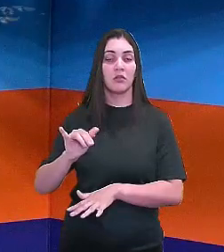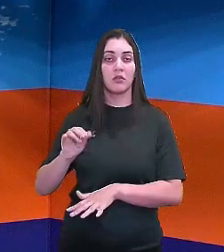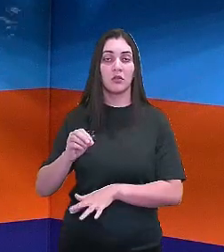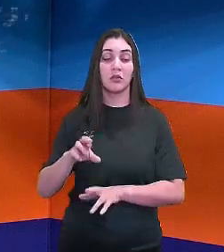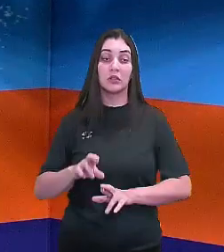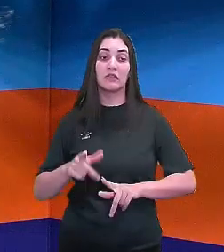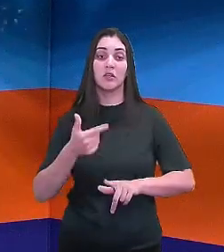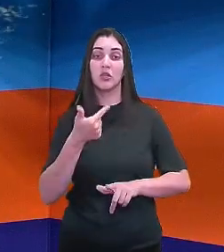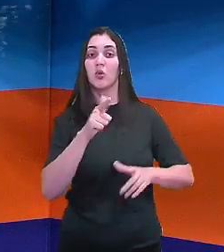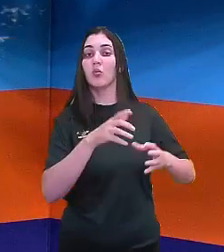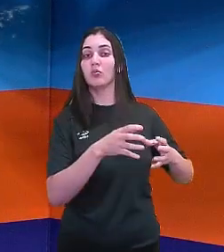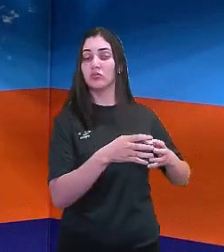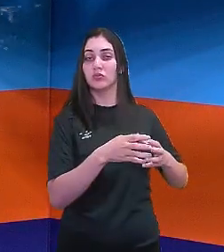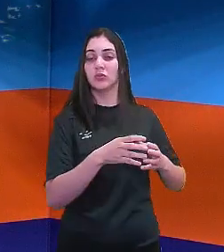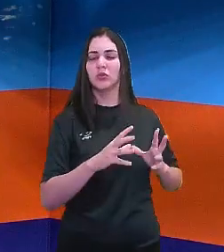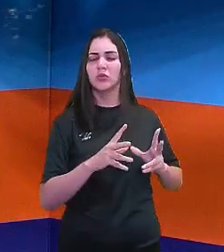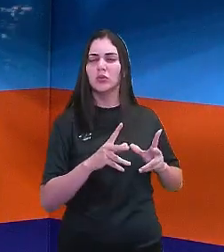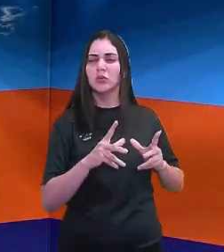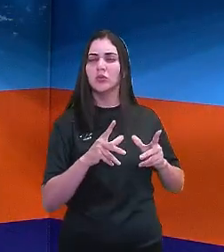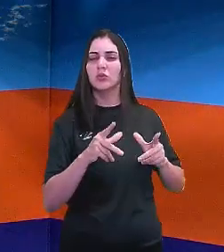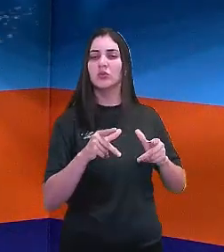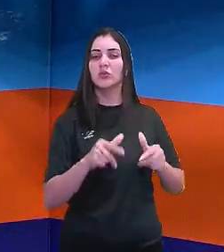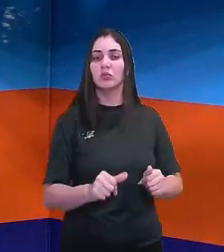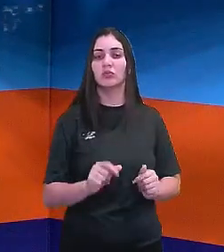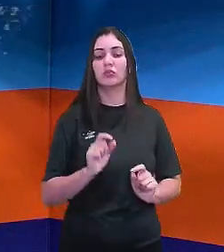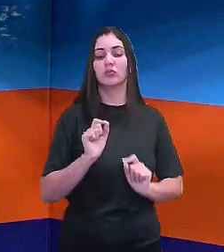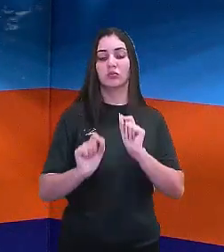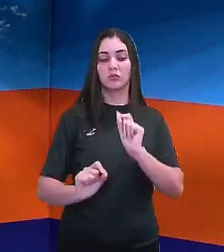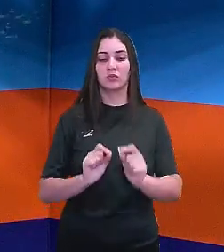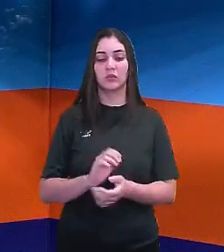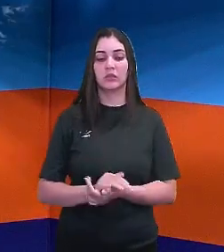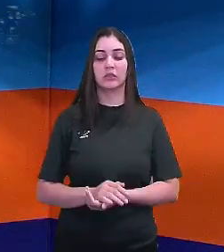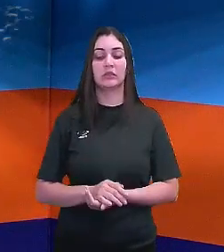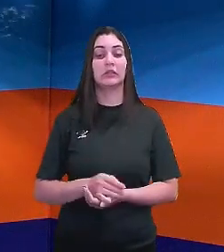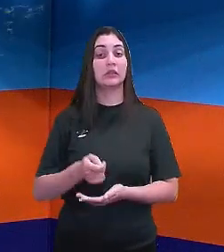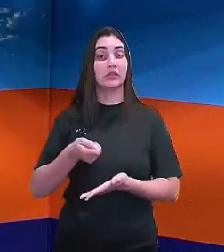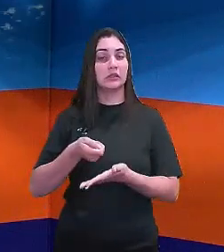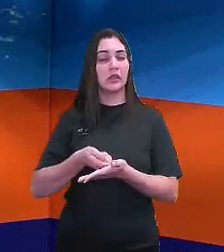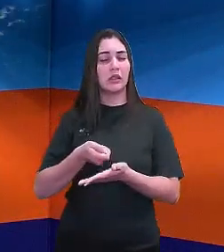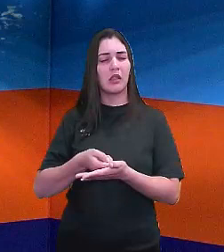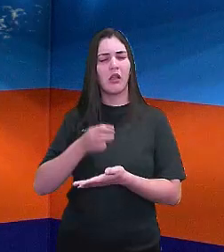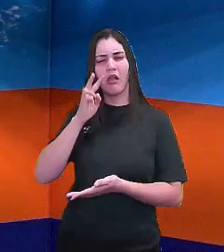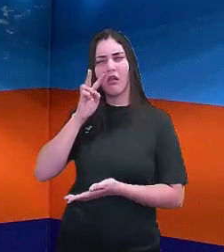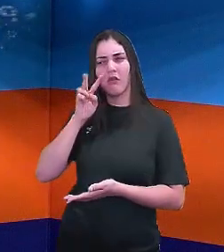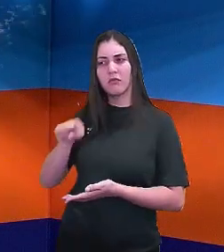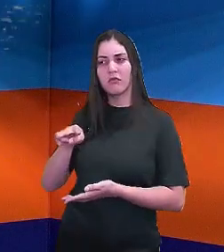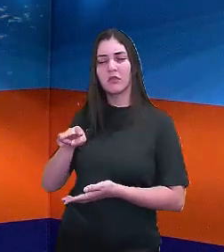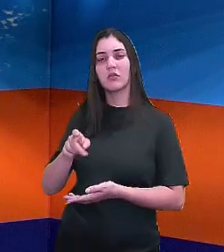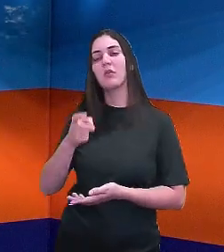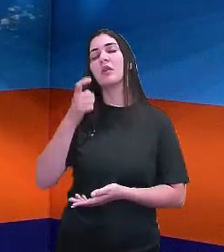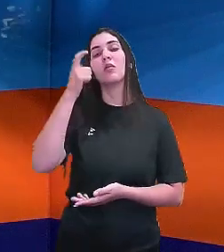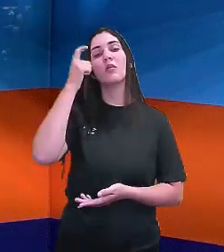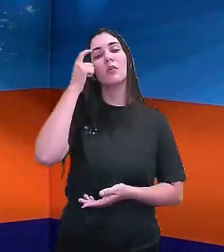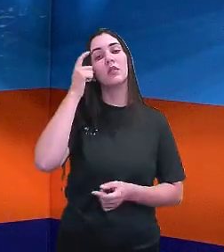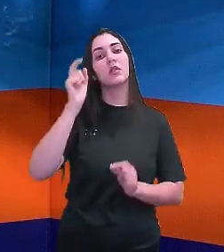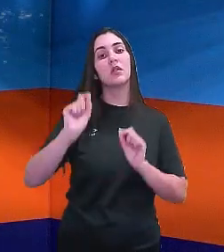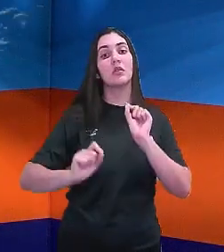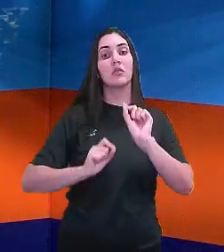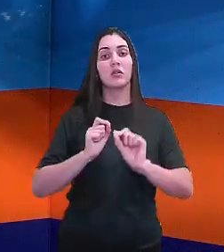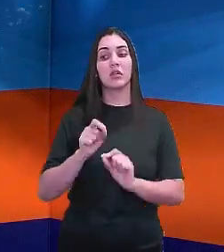tudo isso vai... ele tem que ser visto para a gente não pensar que